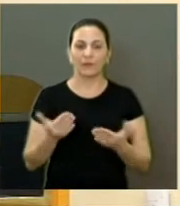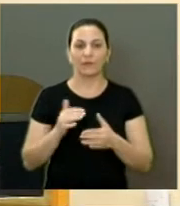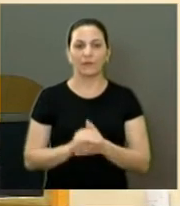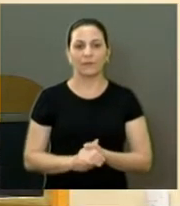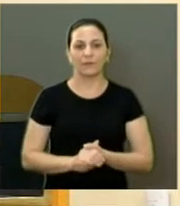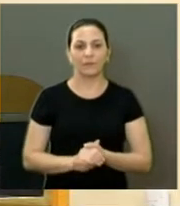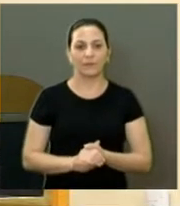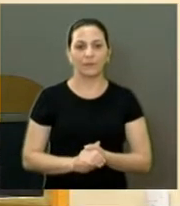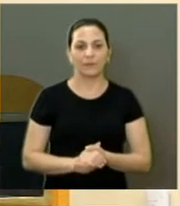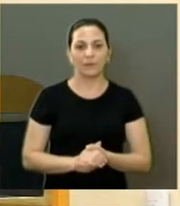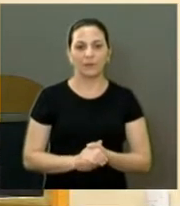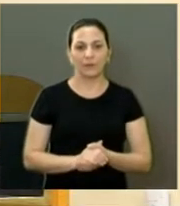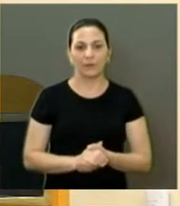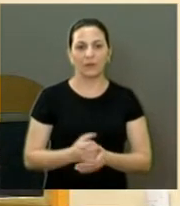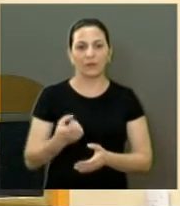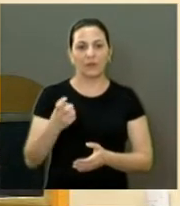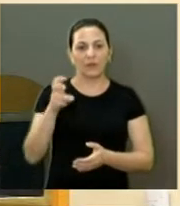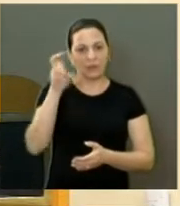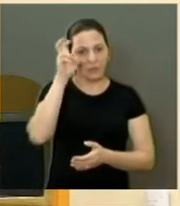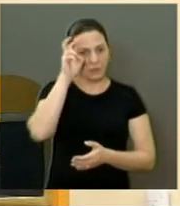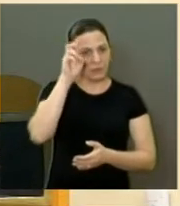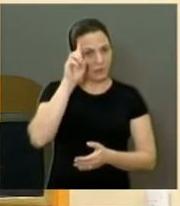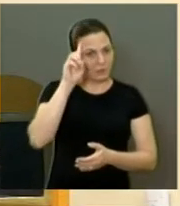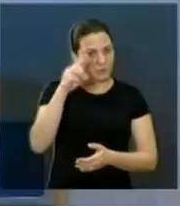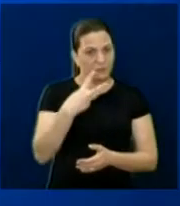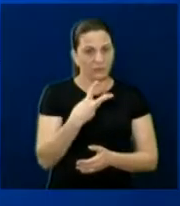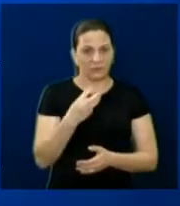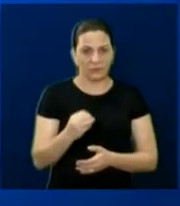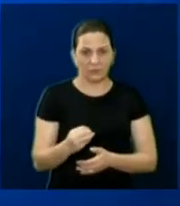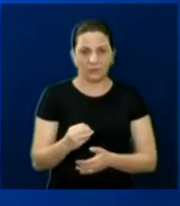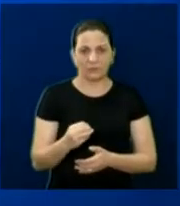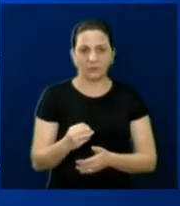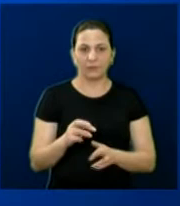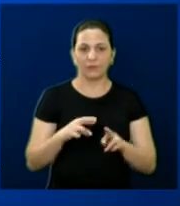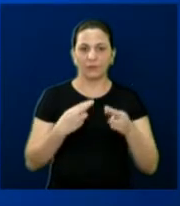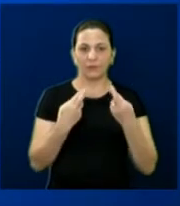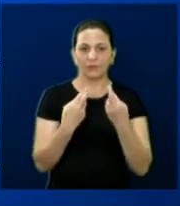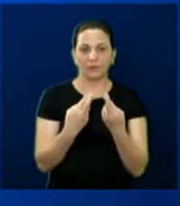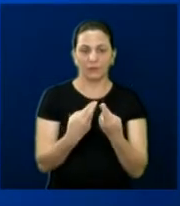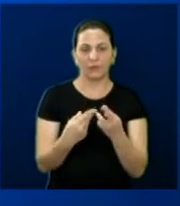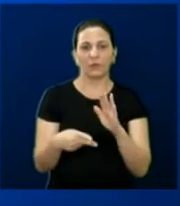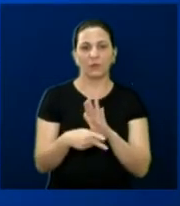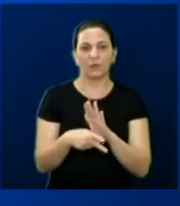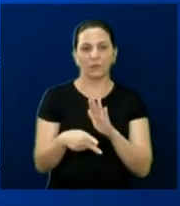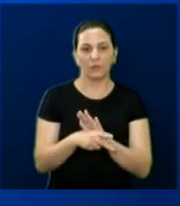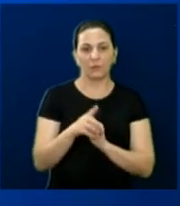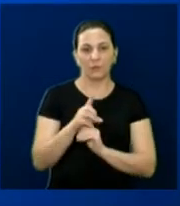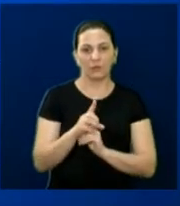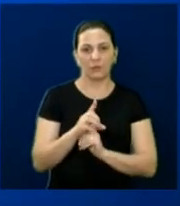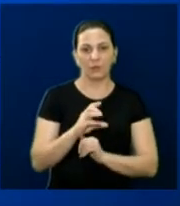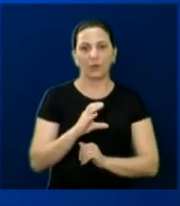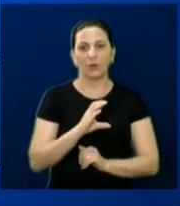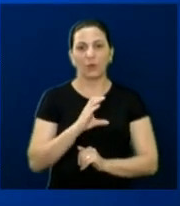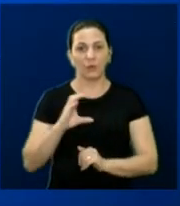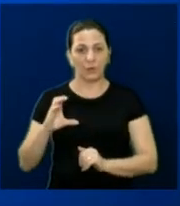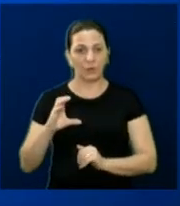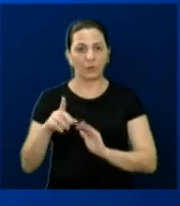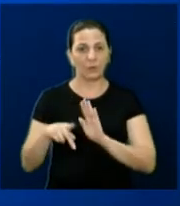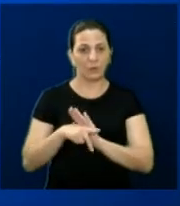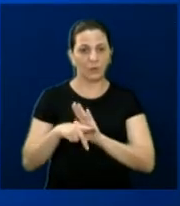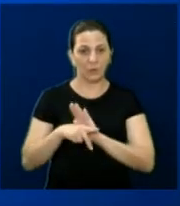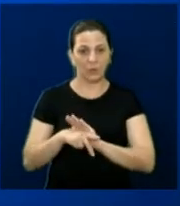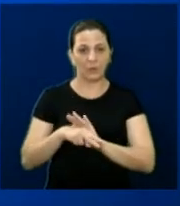na última quinta-feira, dia 30, reunido lá com o diretor de